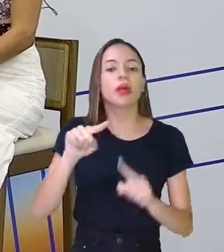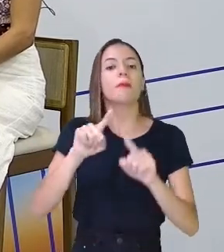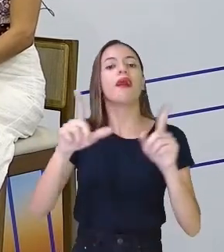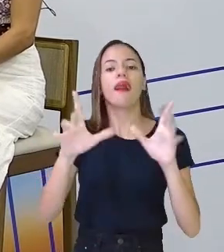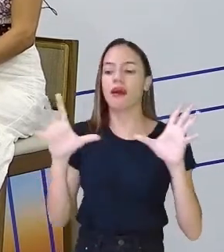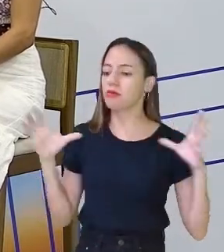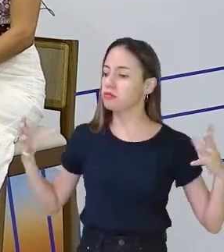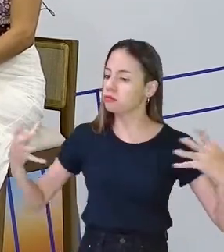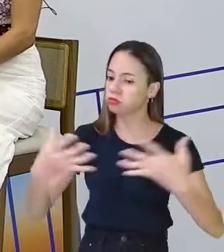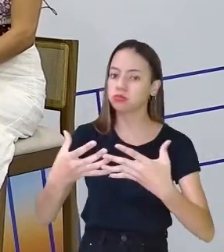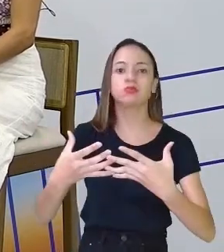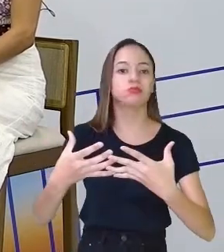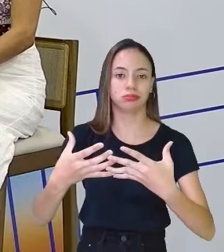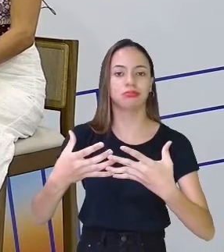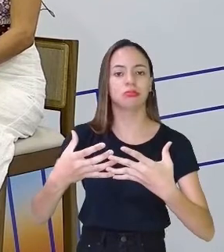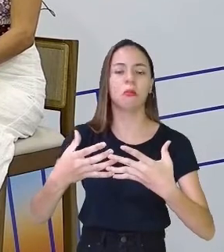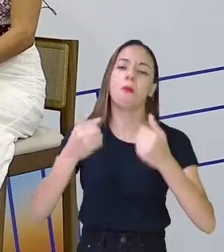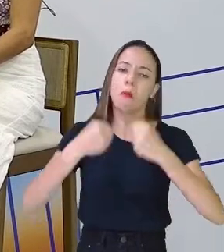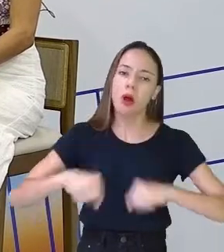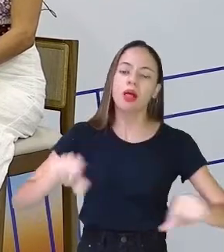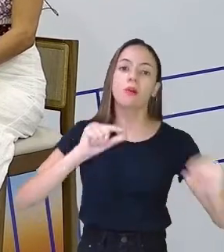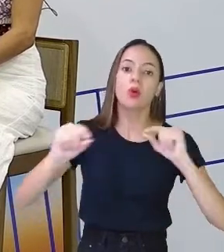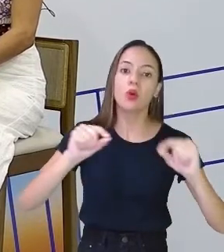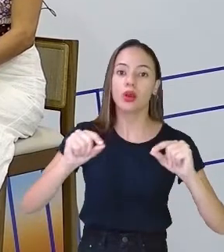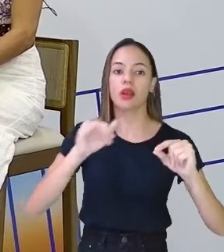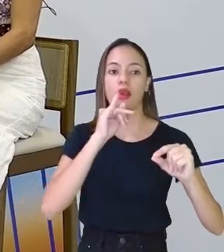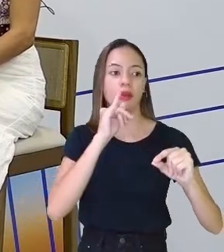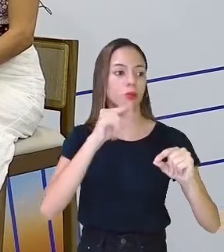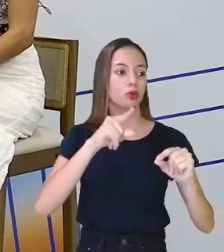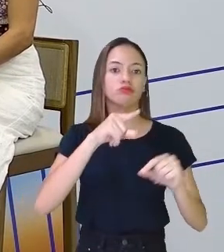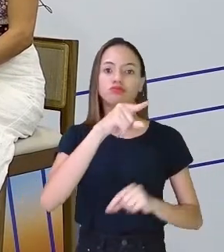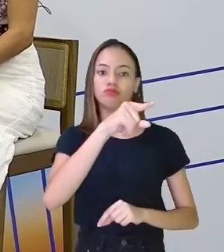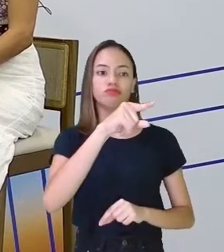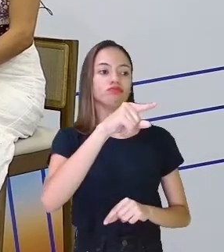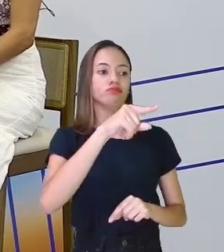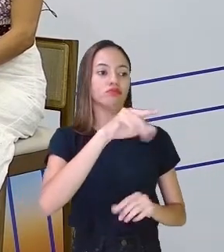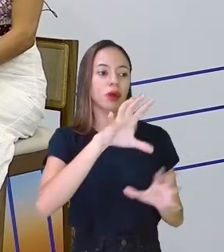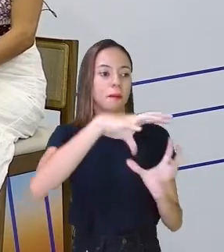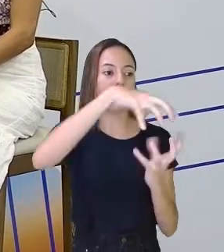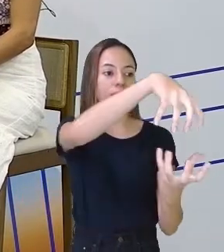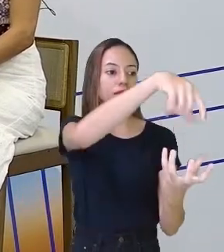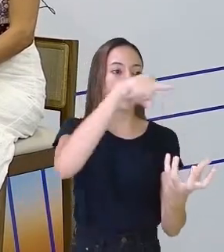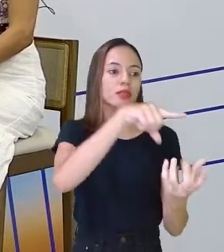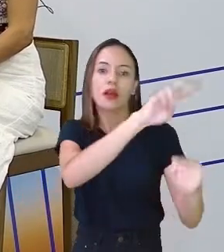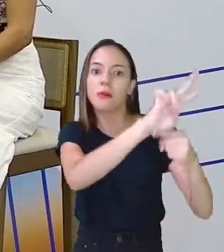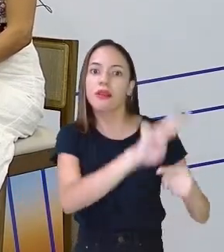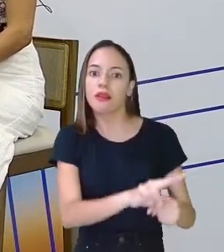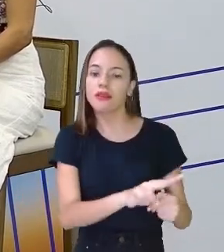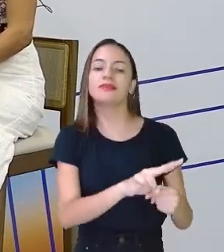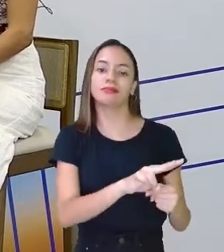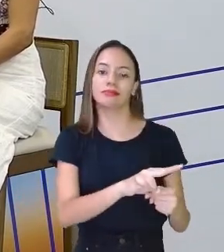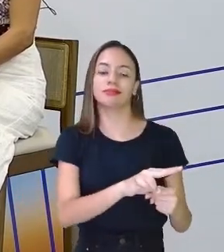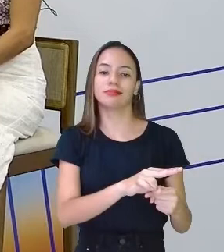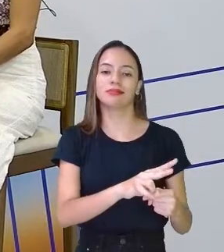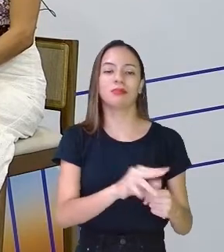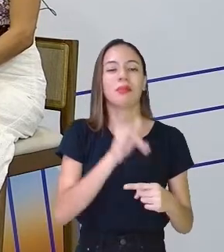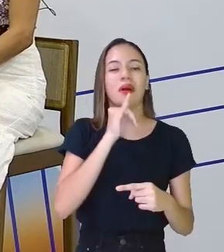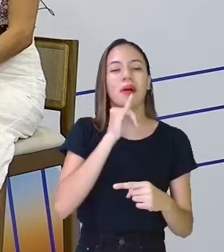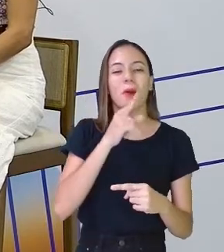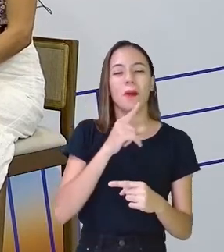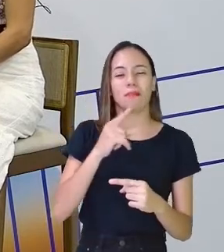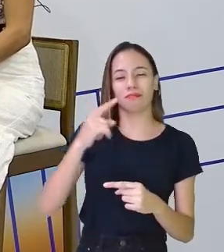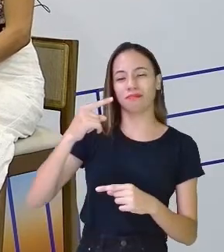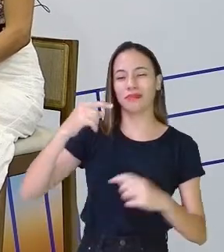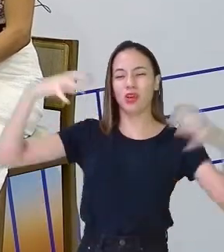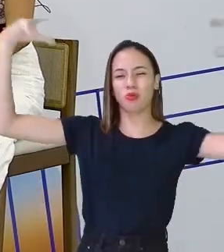salvar a nossa espécie e o nosso planeta. Só pensar que essas chuvas fortes que caíram